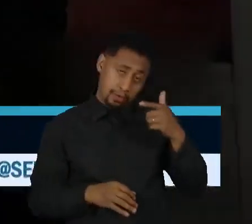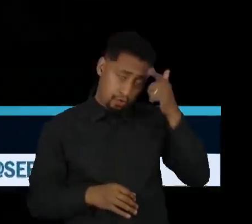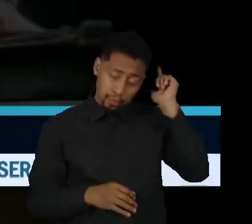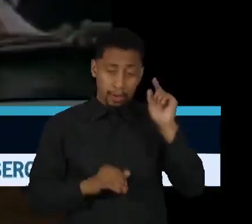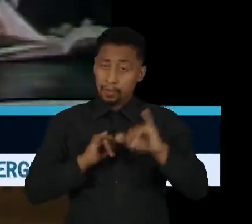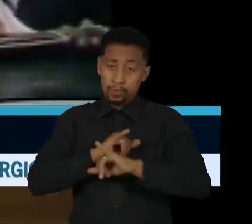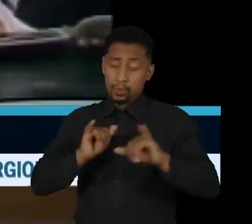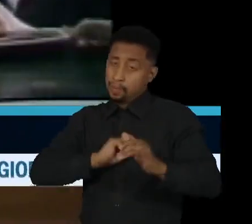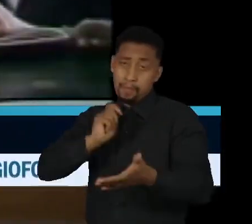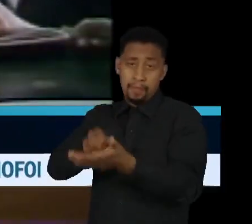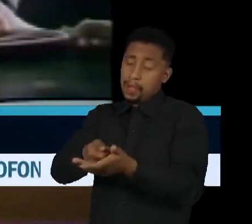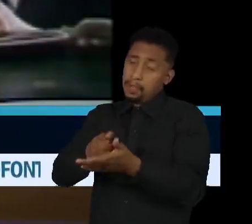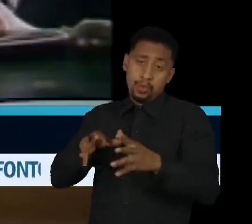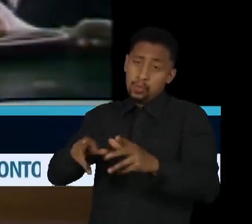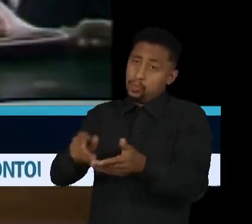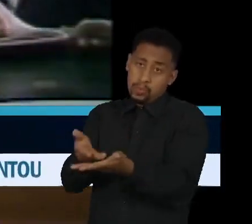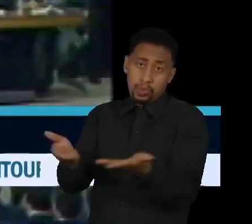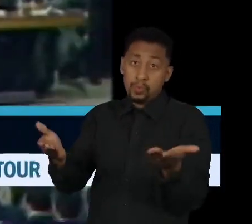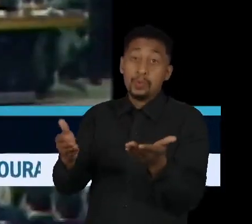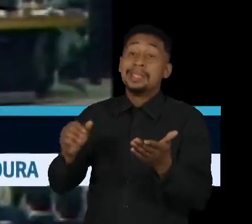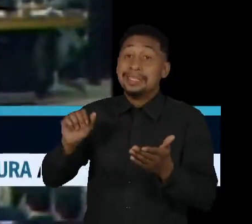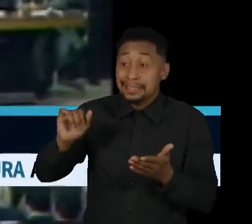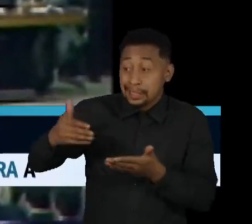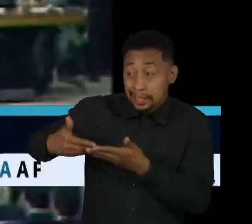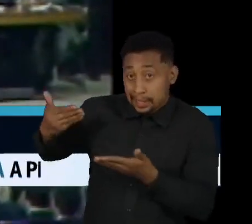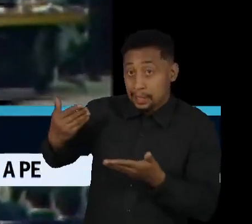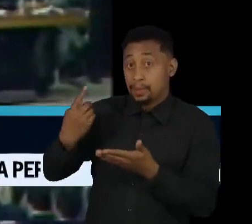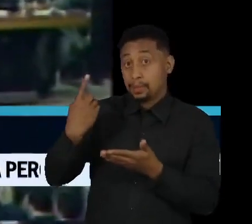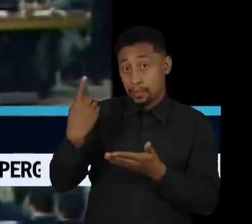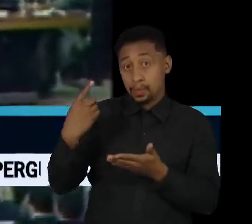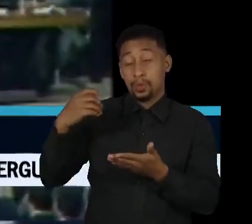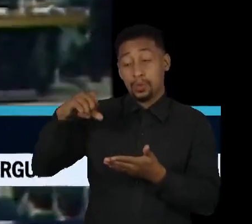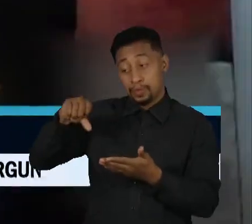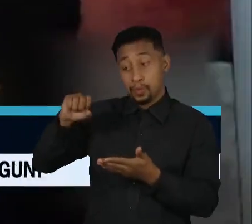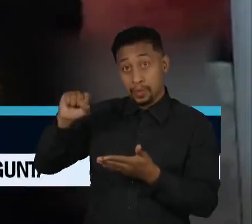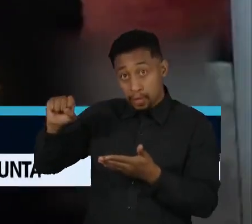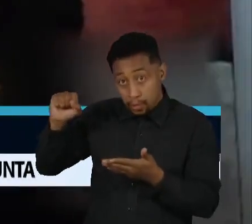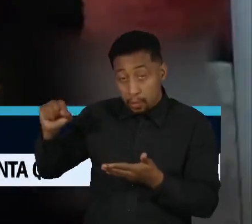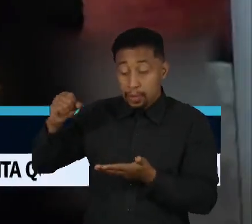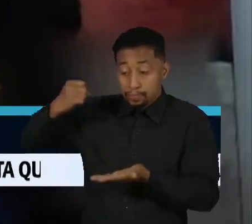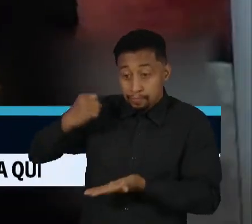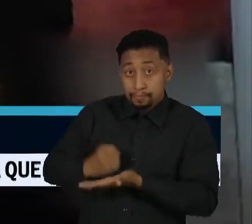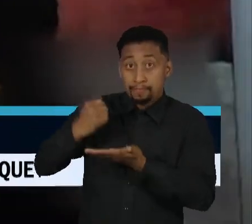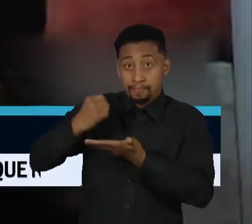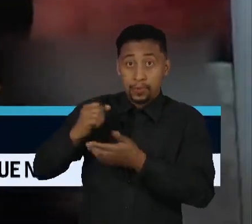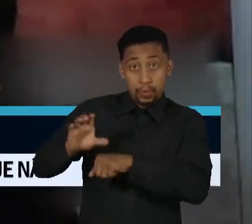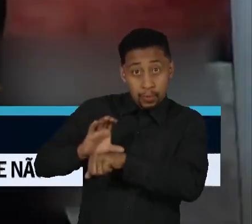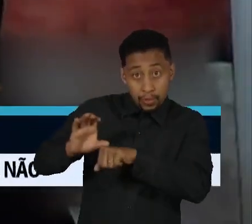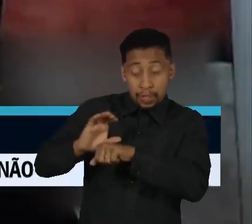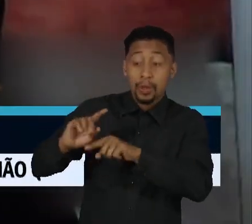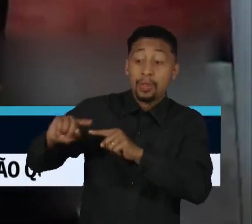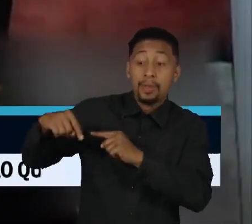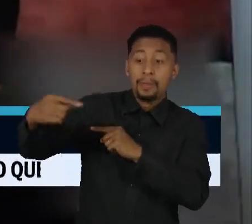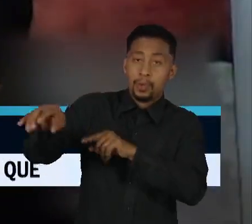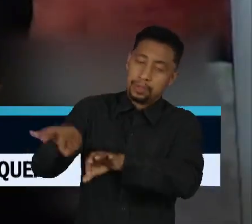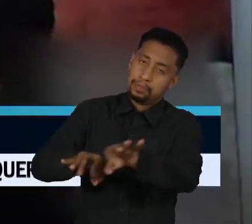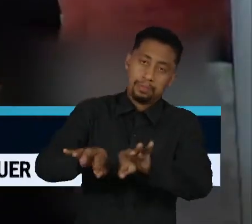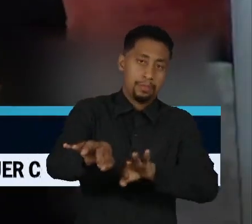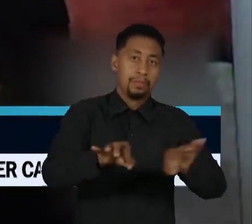litígio na data da promulgação de 1988. Da mesma forma que as comunidades